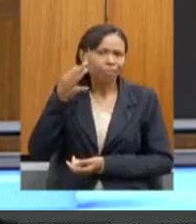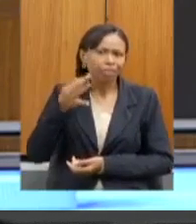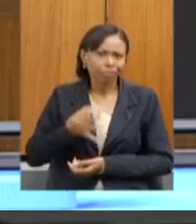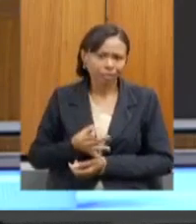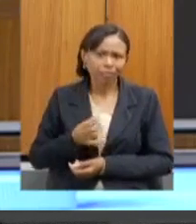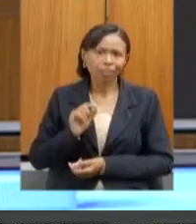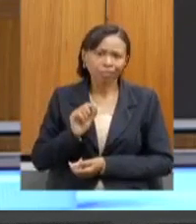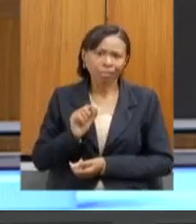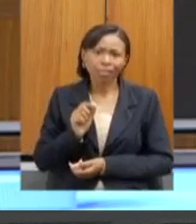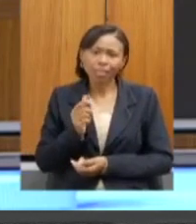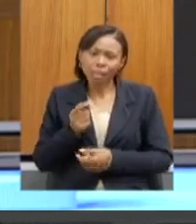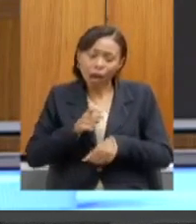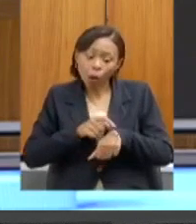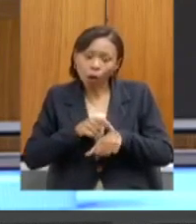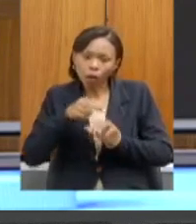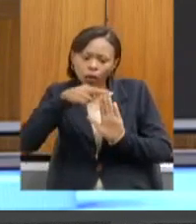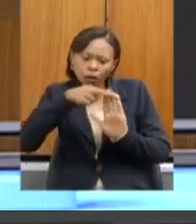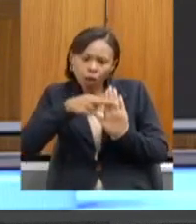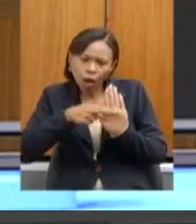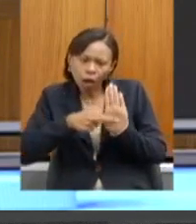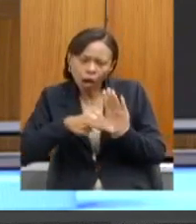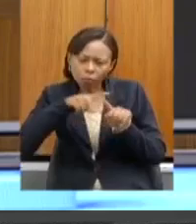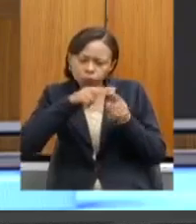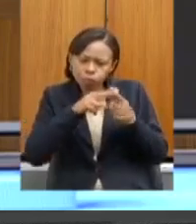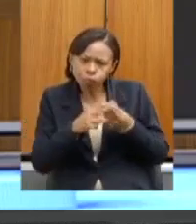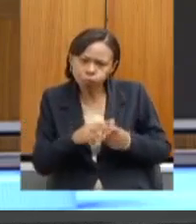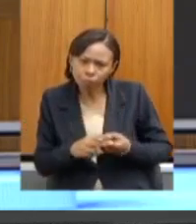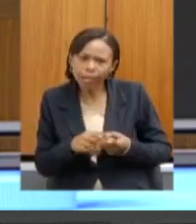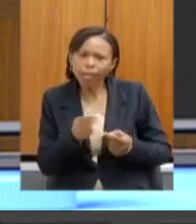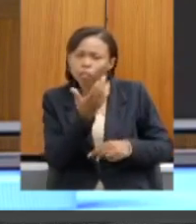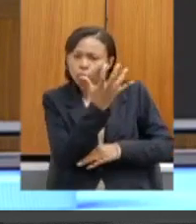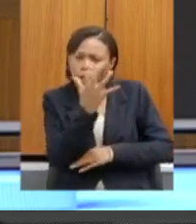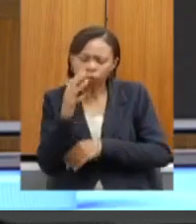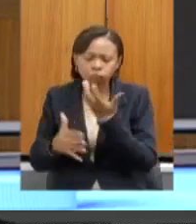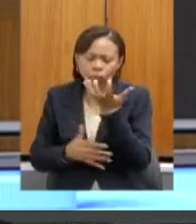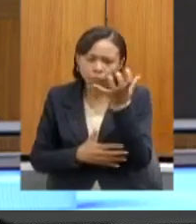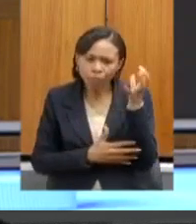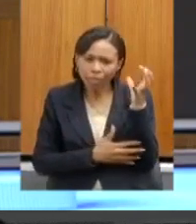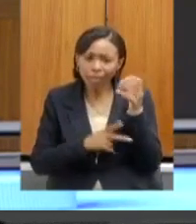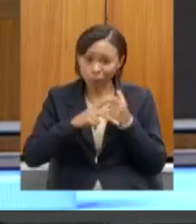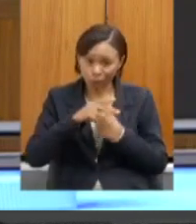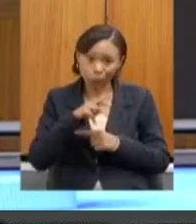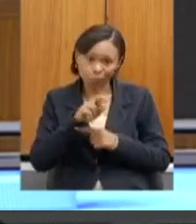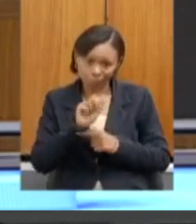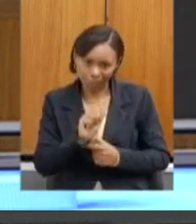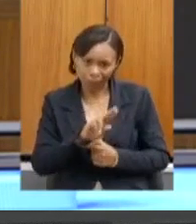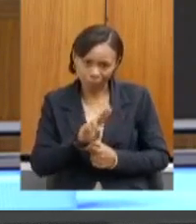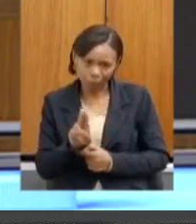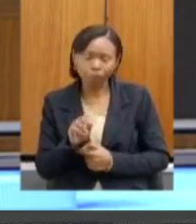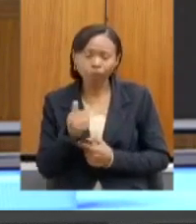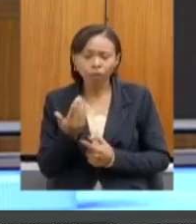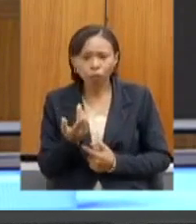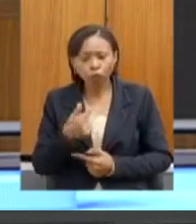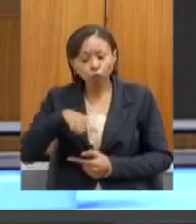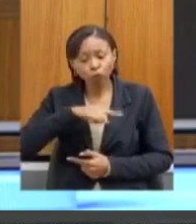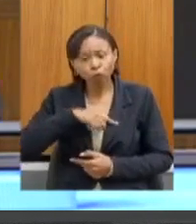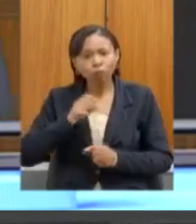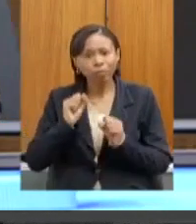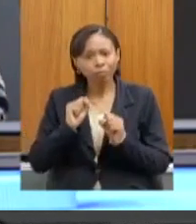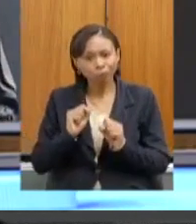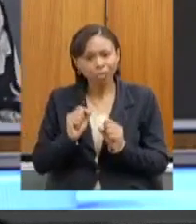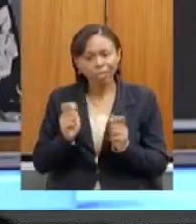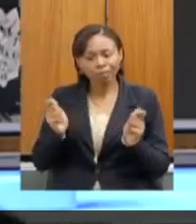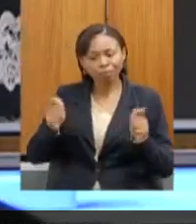partir da regulamentação do Prado, Programa de Regularização Ambiental, nós teremos ganhos efetivos para todo o Estado de Minas Gerais.